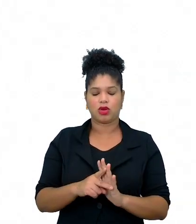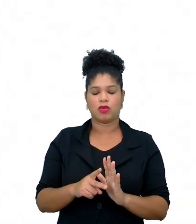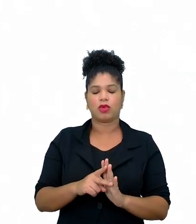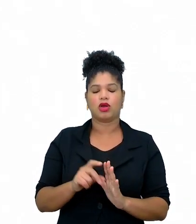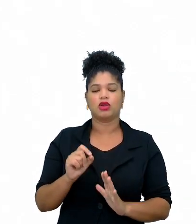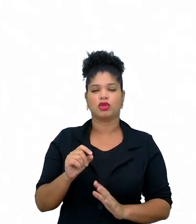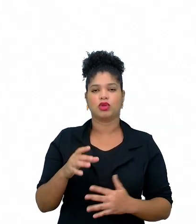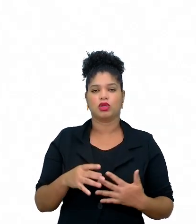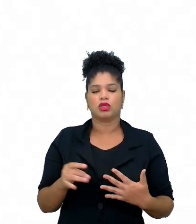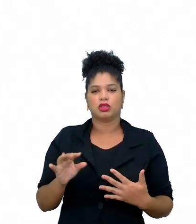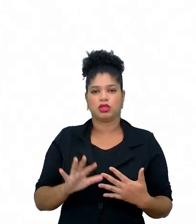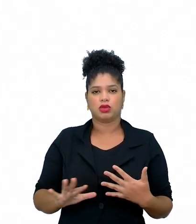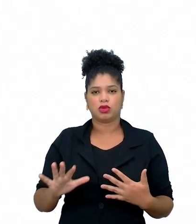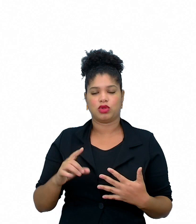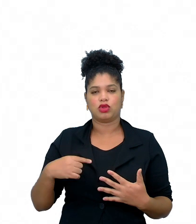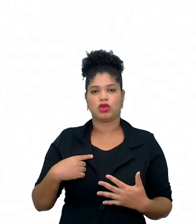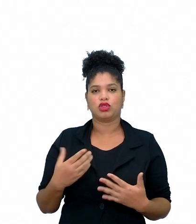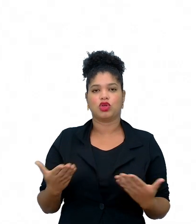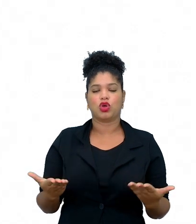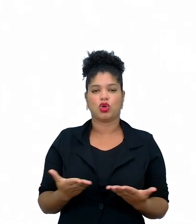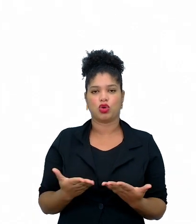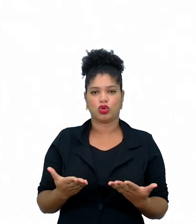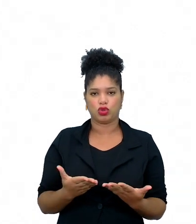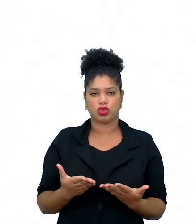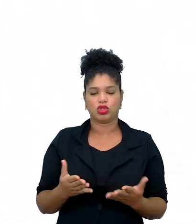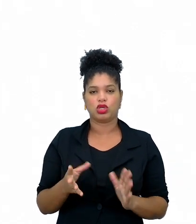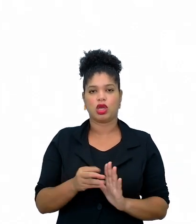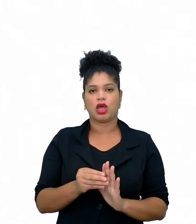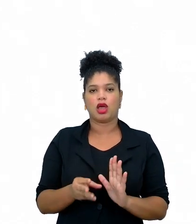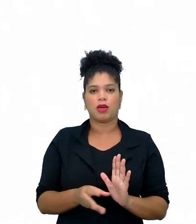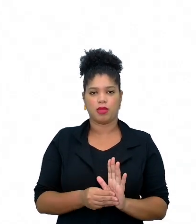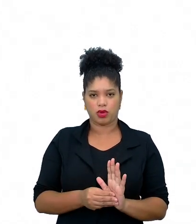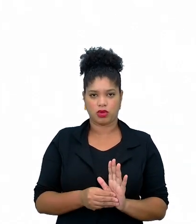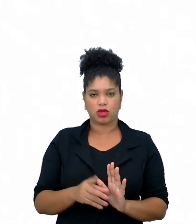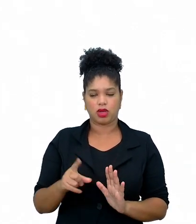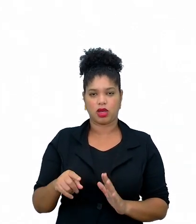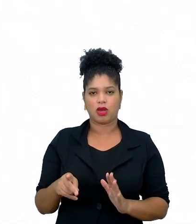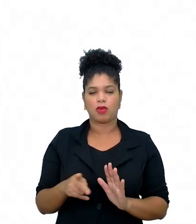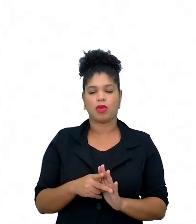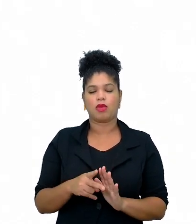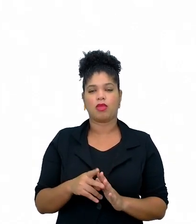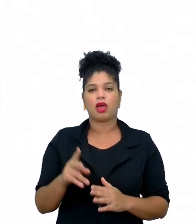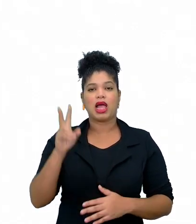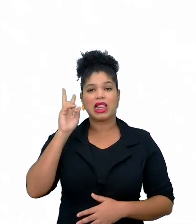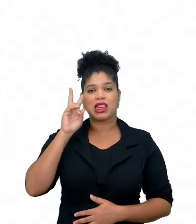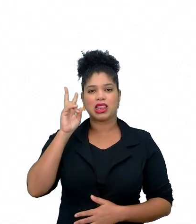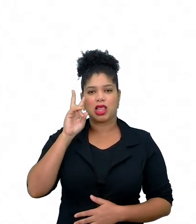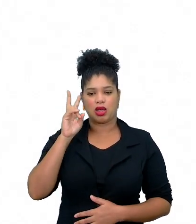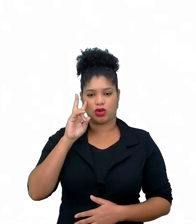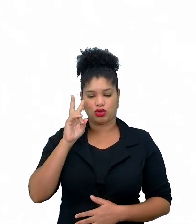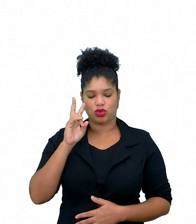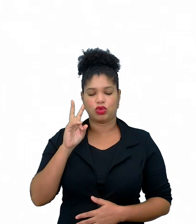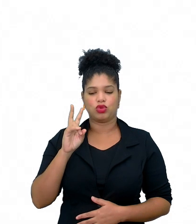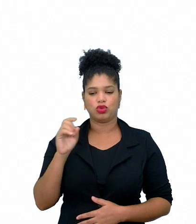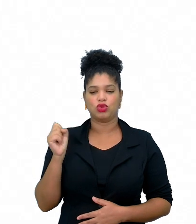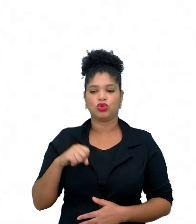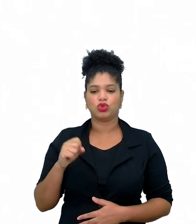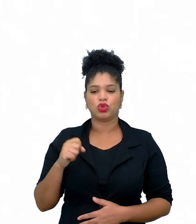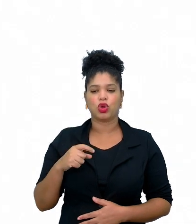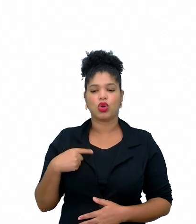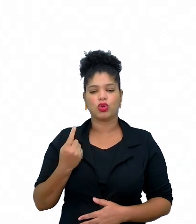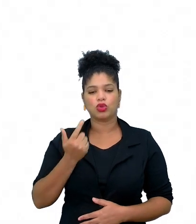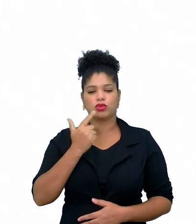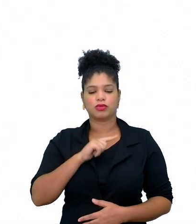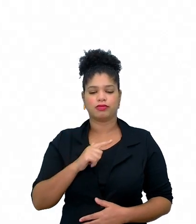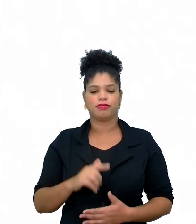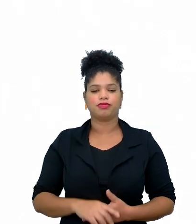semiótica que nós abordamos como um aspecto teórico para vermos,